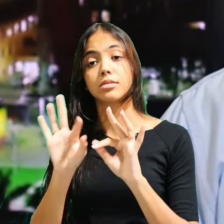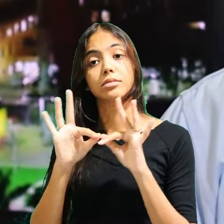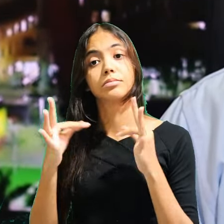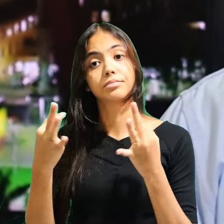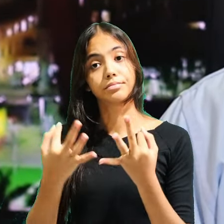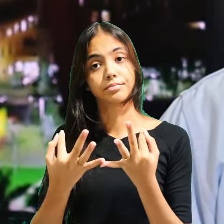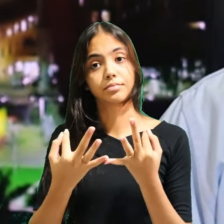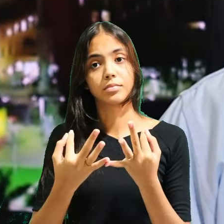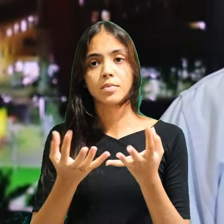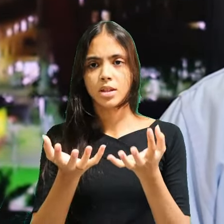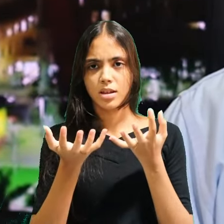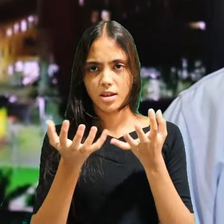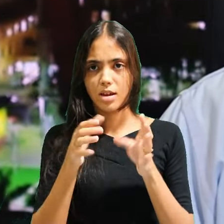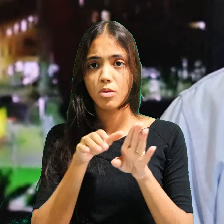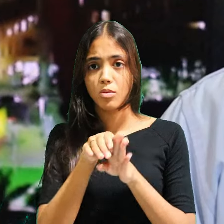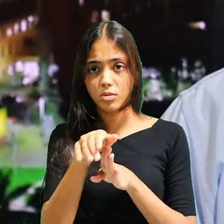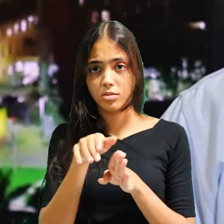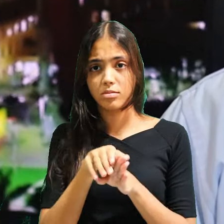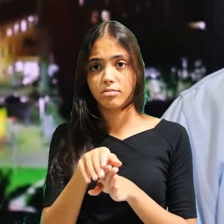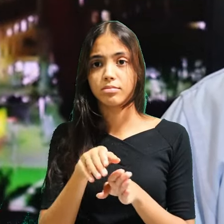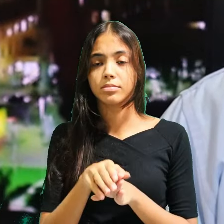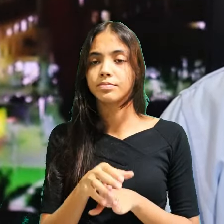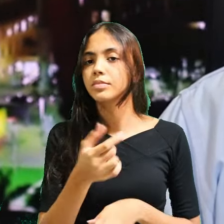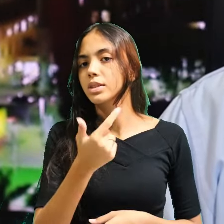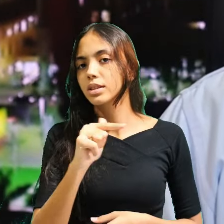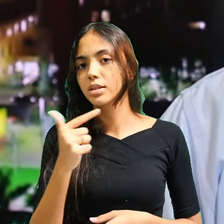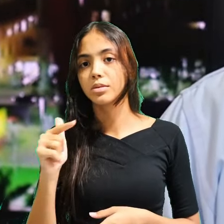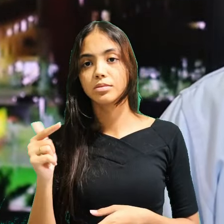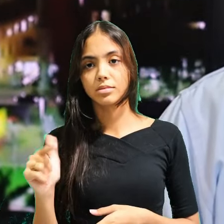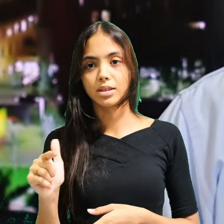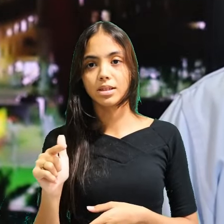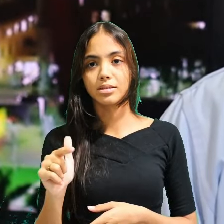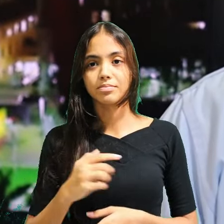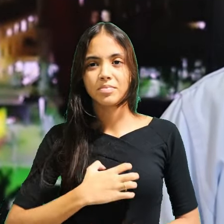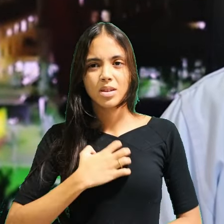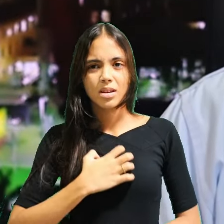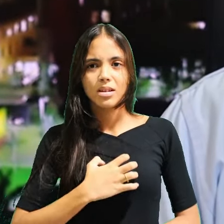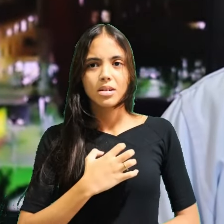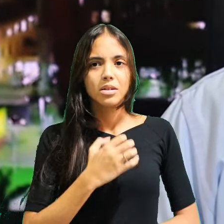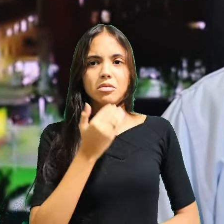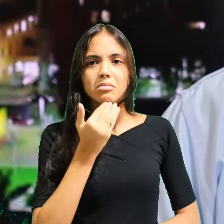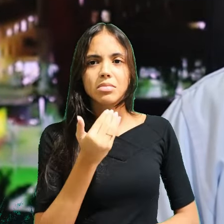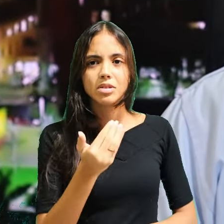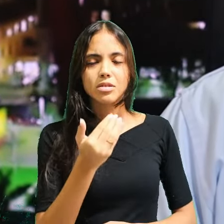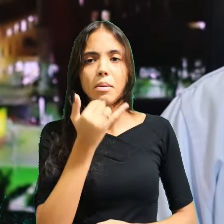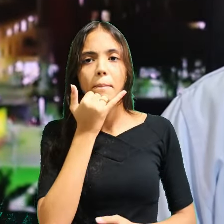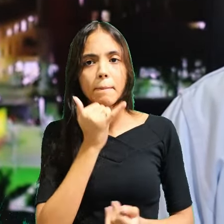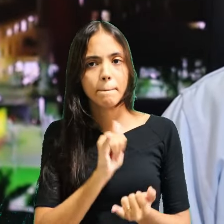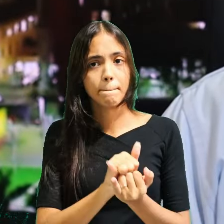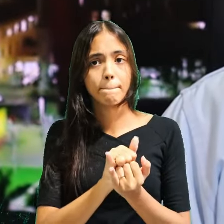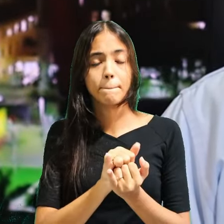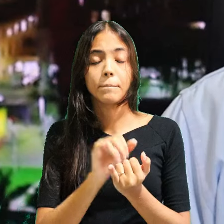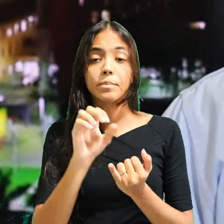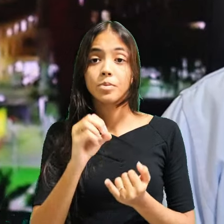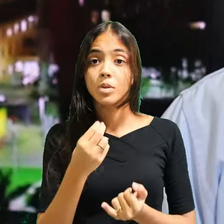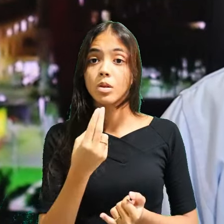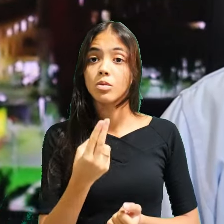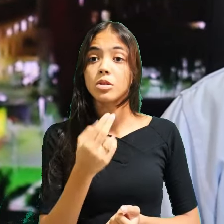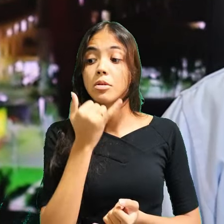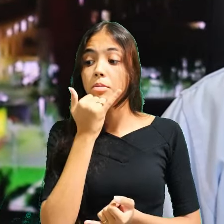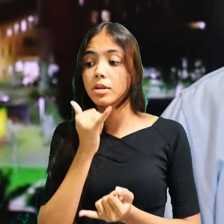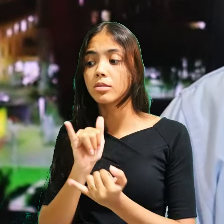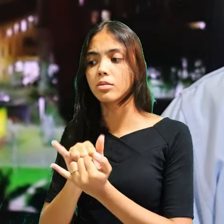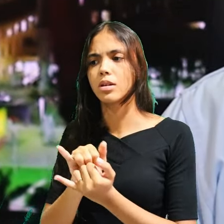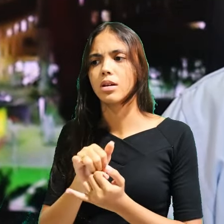familiares. Quer uma dica? Não tenha receio de pedir perdão ou de perdoar o seu